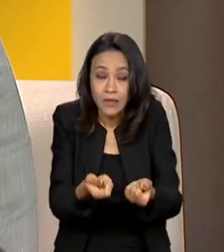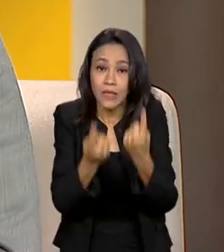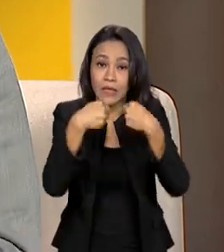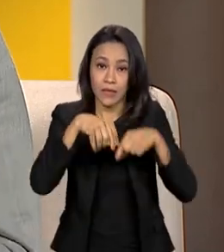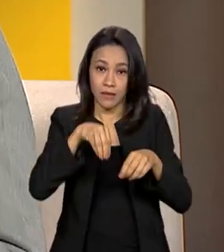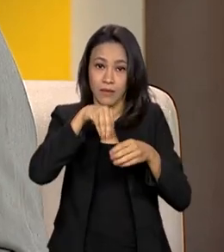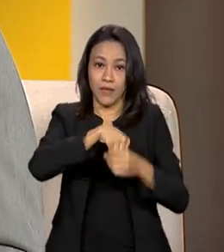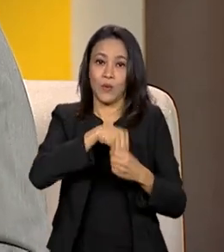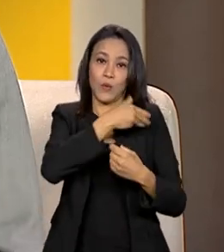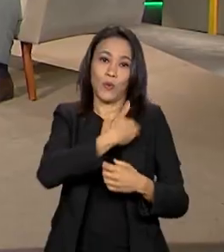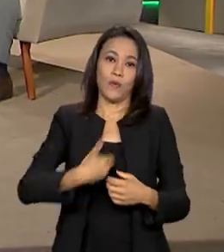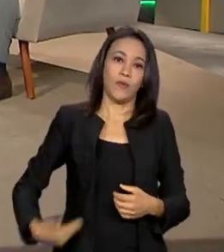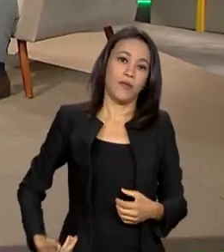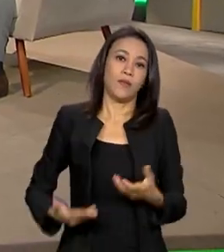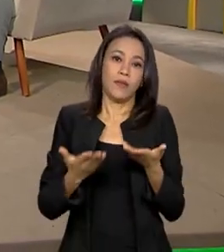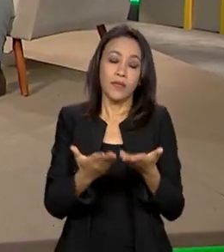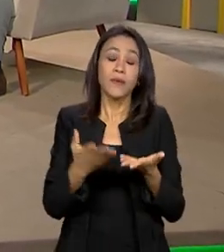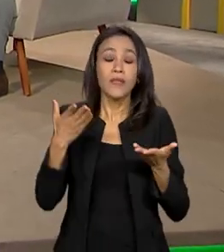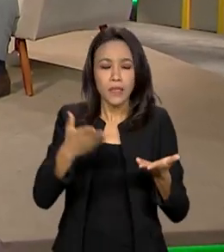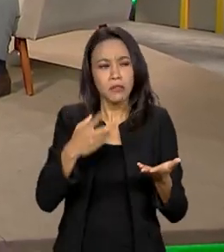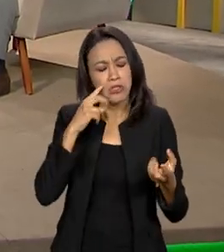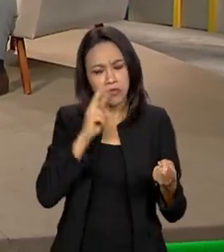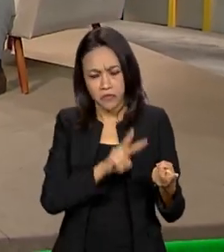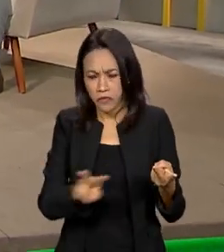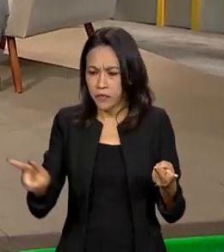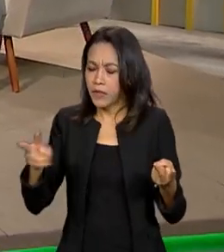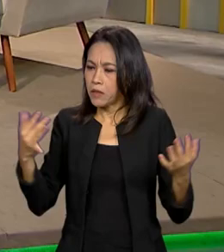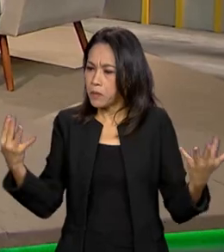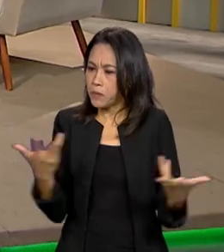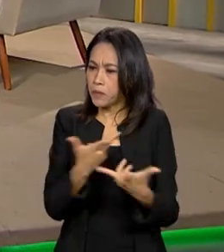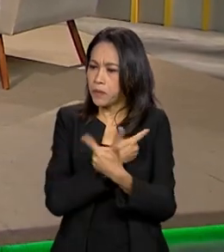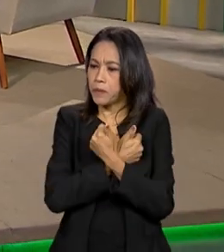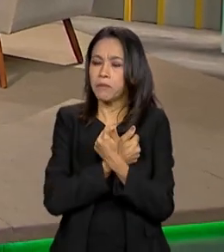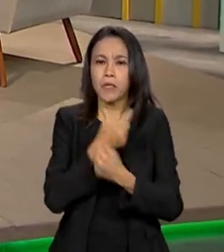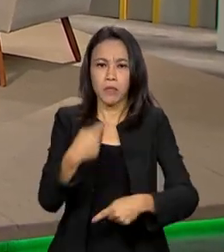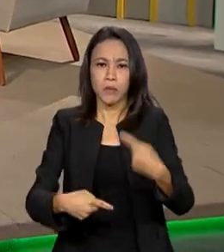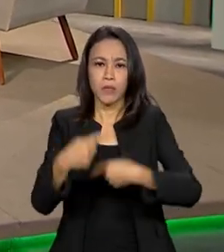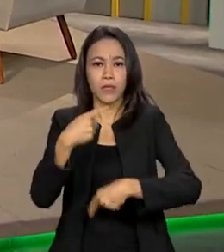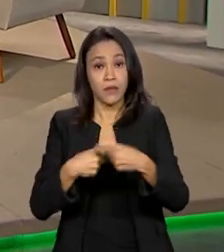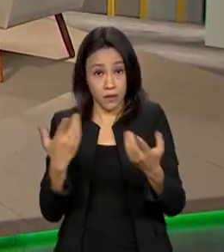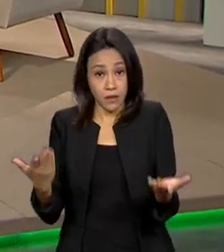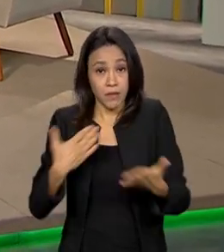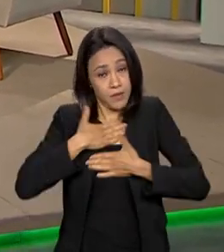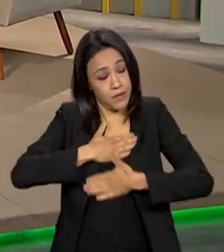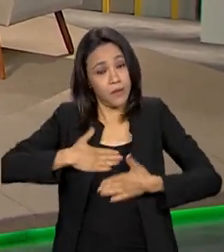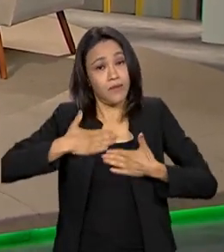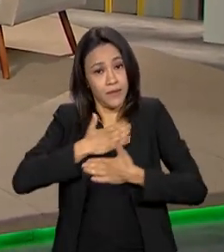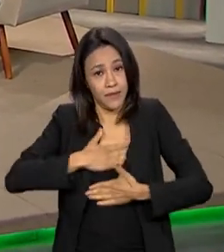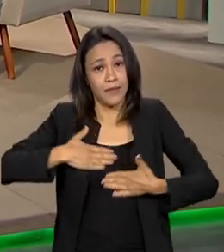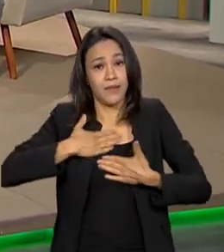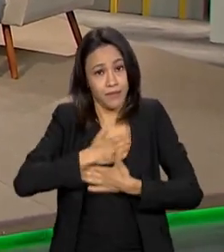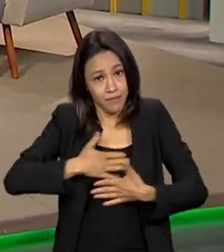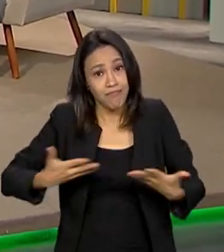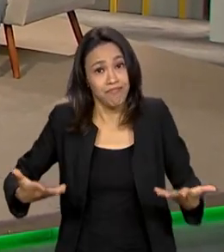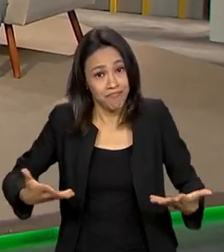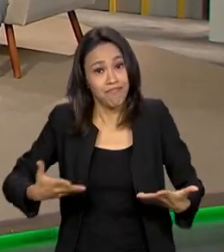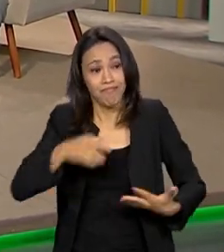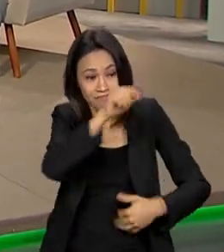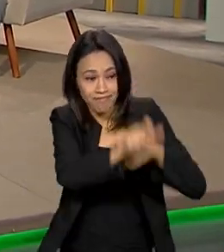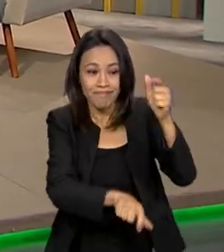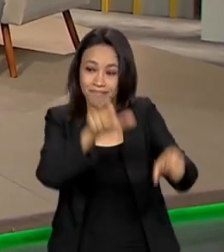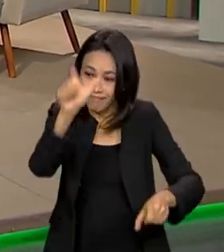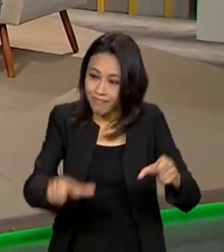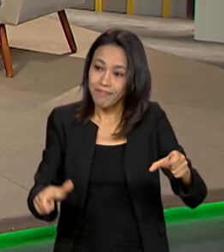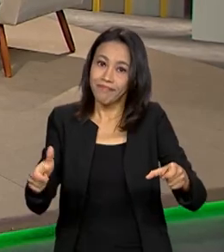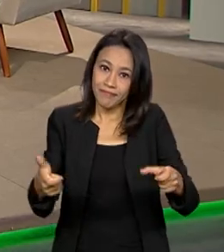Então, a gente vê com isso, no final das contas, a efetividade das políticas públicas e a satisfação da população, a maior satisfação da população com os serviços